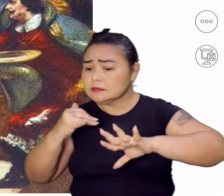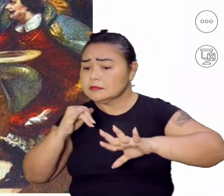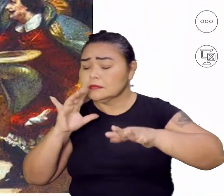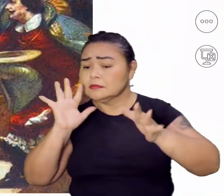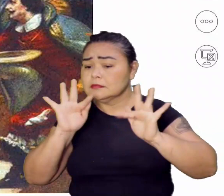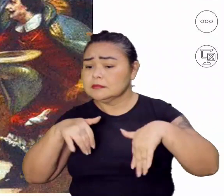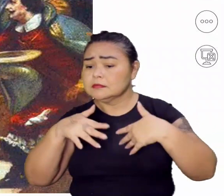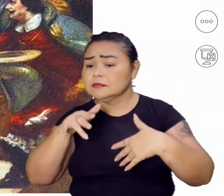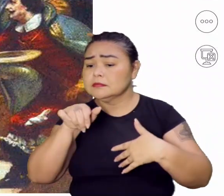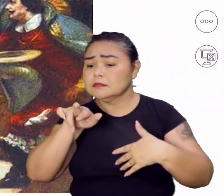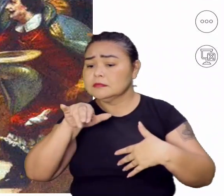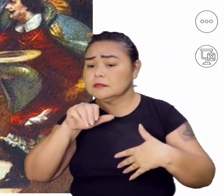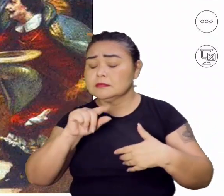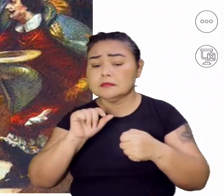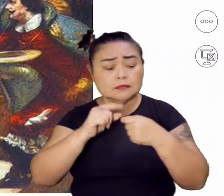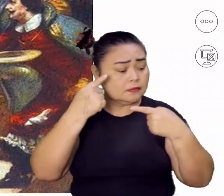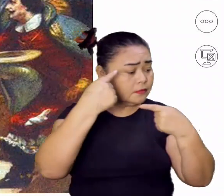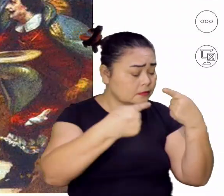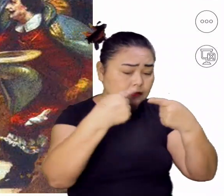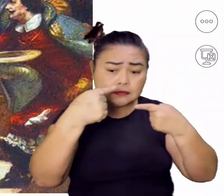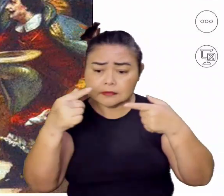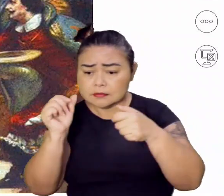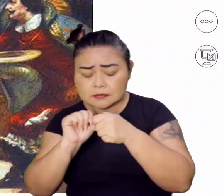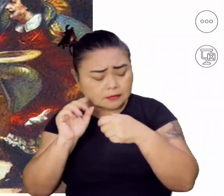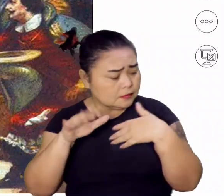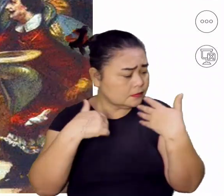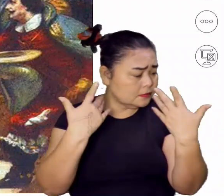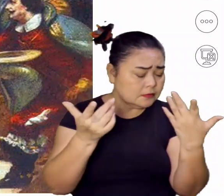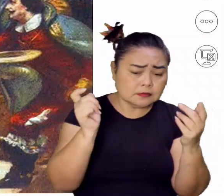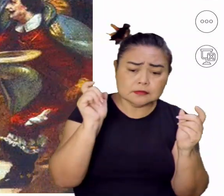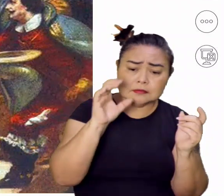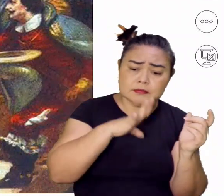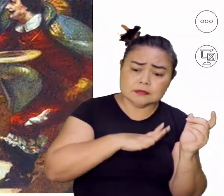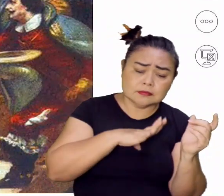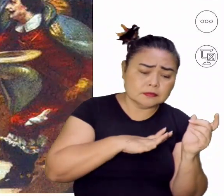aqui essa política que todos os portugueses vão...